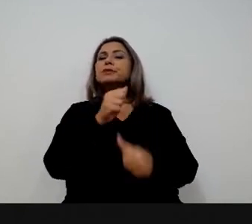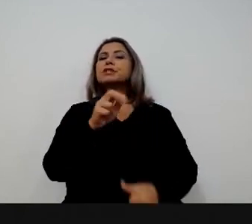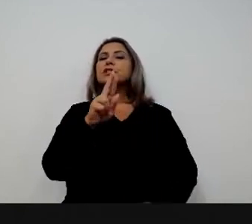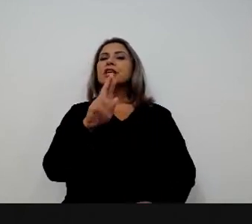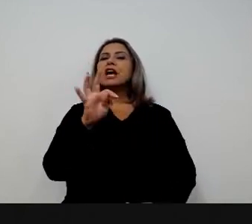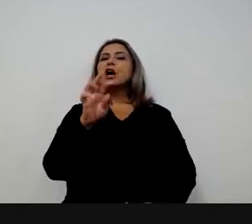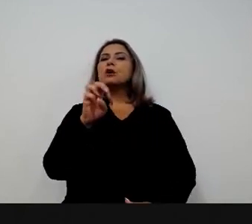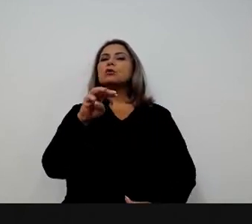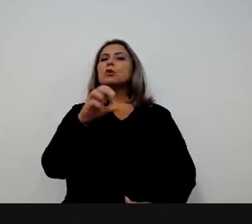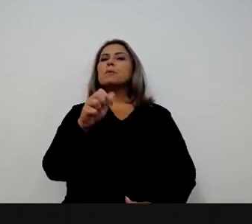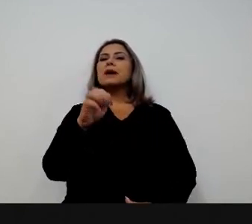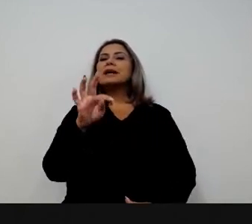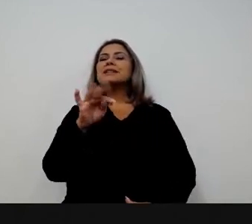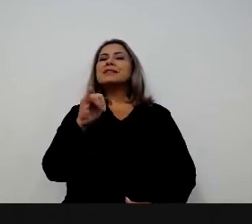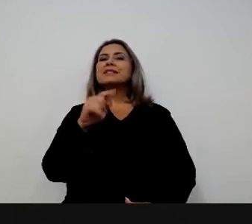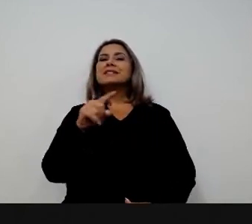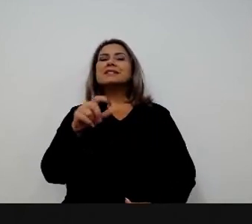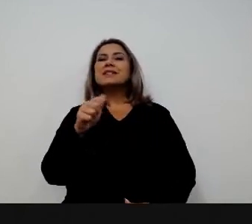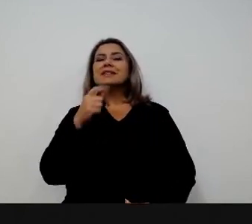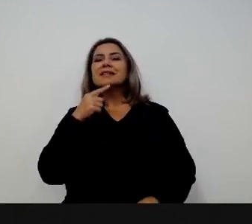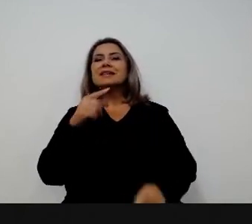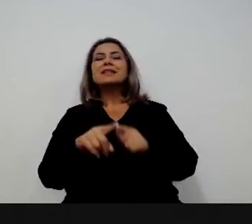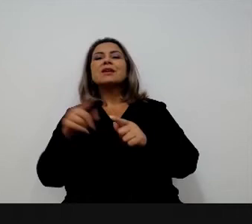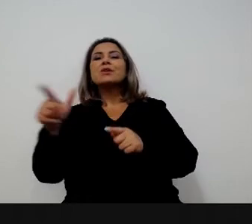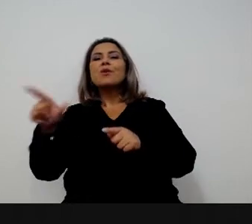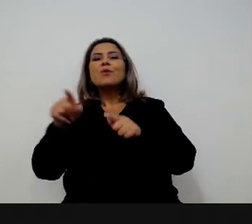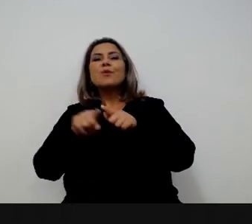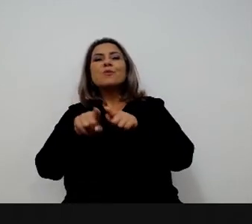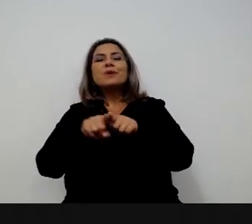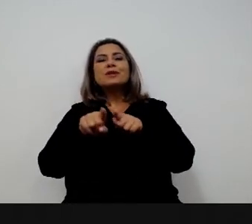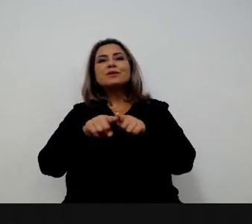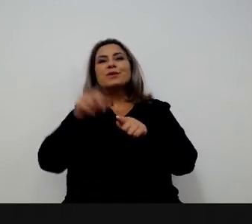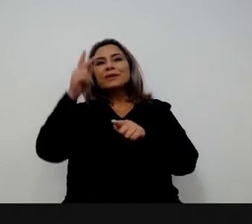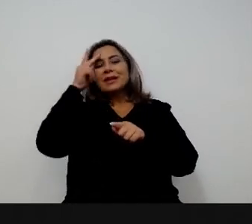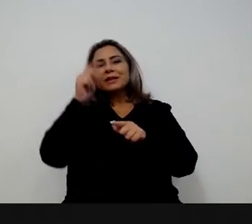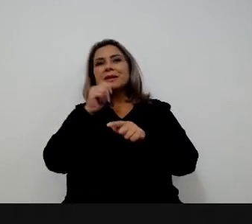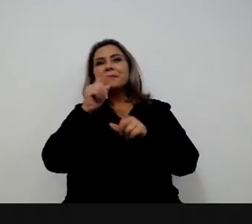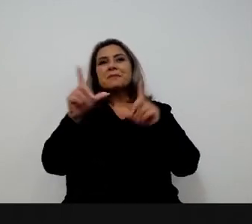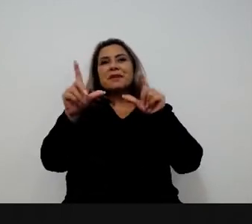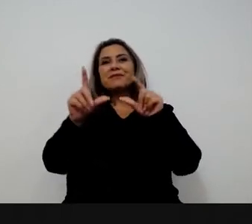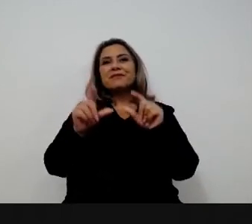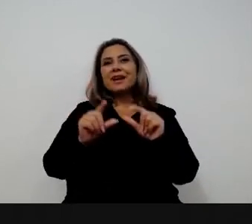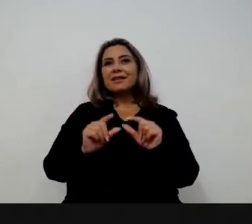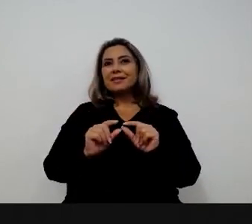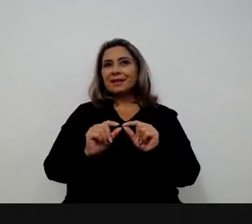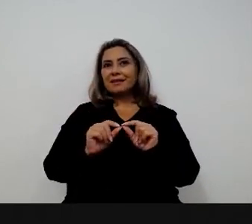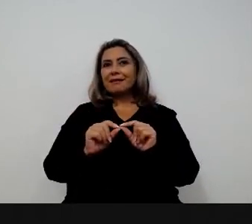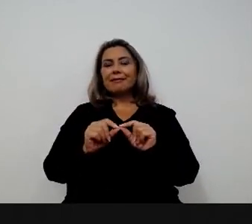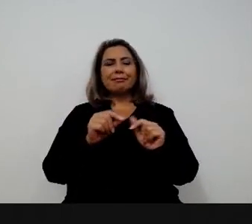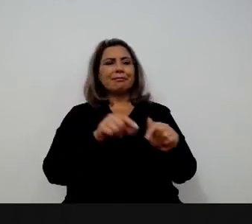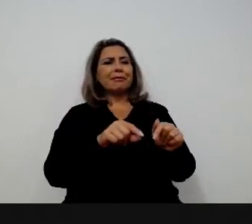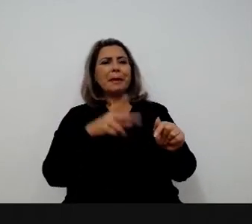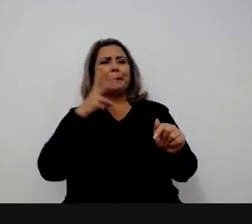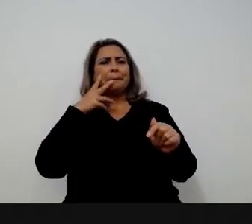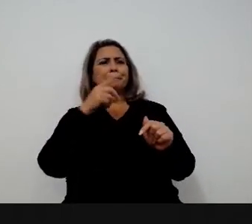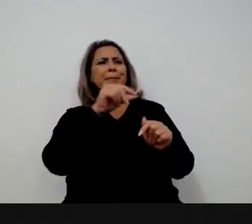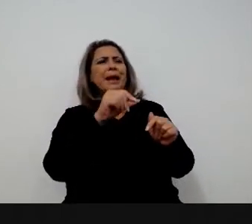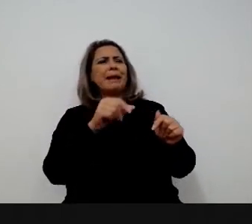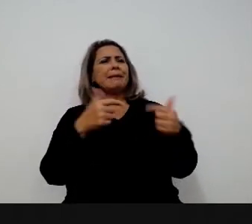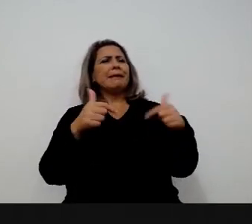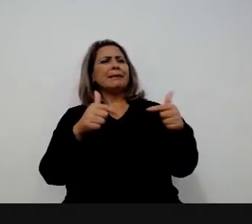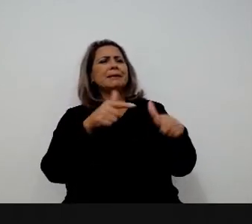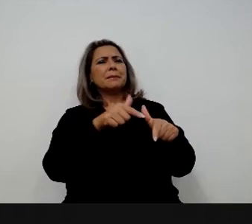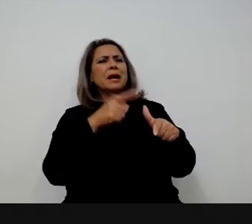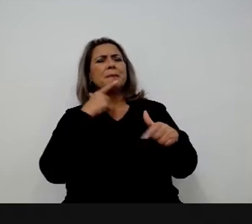% que não deveriam se aposentar, ainda assim, terão sua função com alta chance de se tornar obsoleta até 2030.